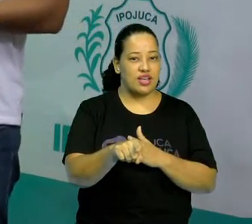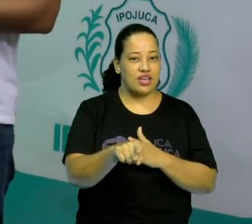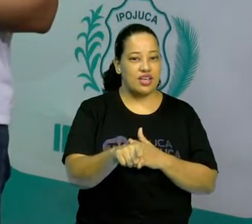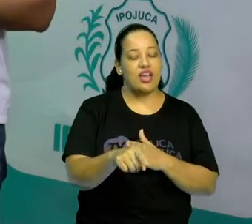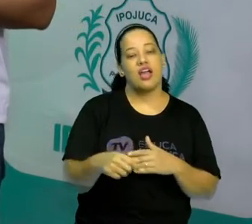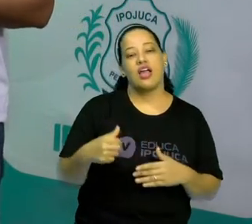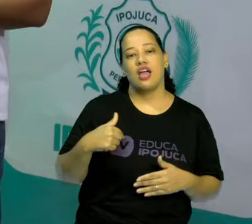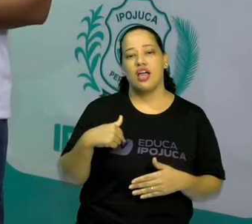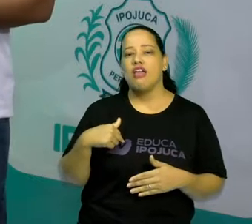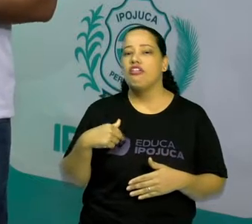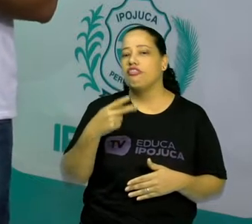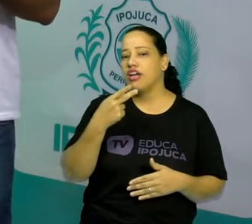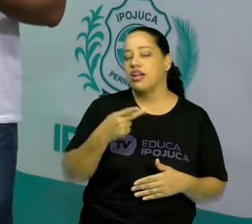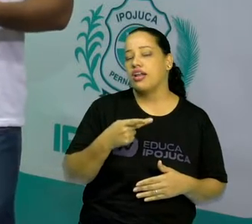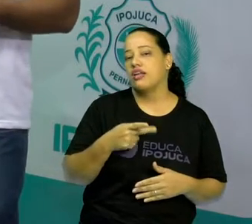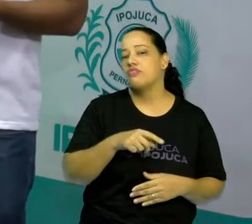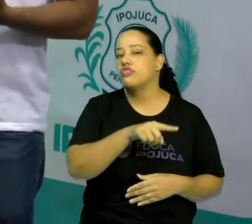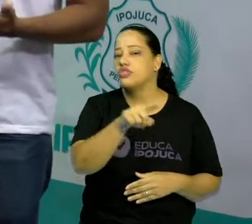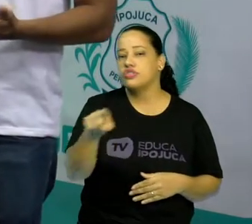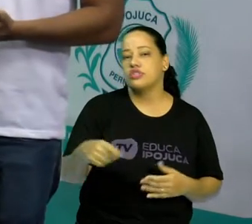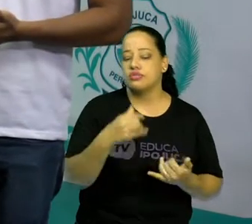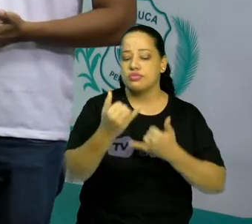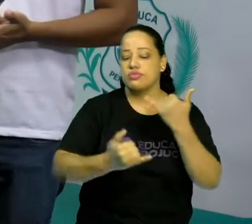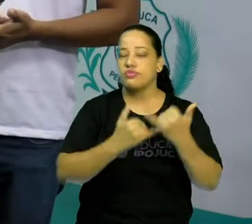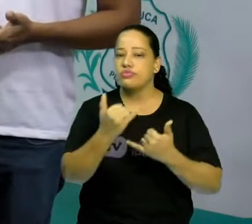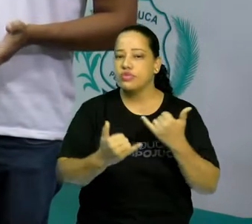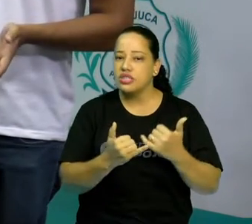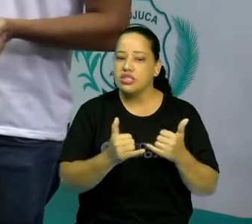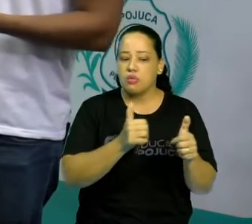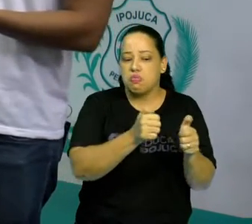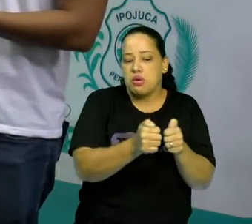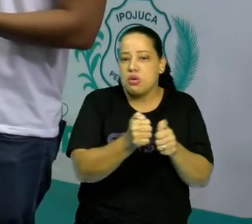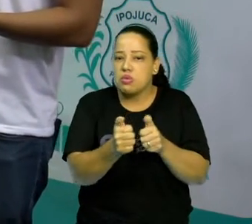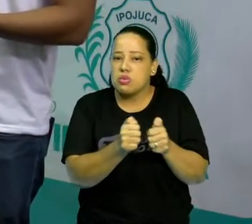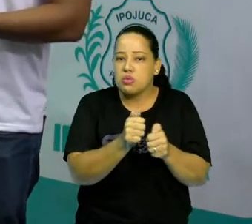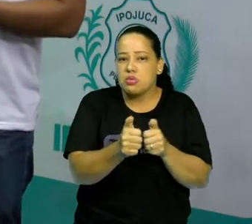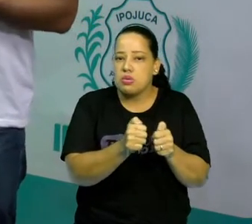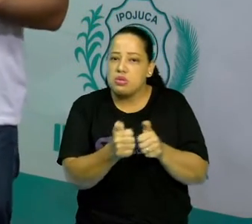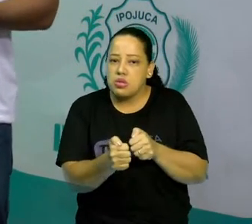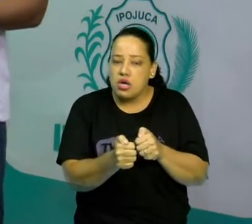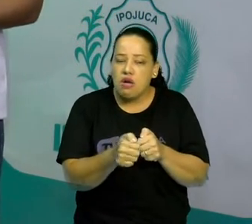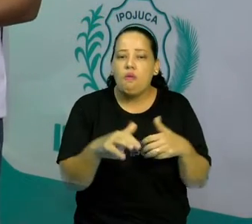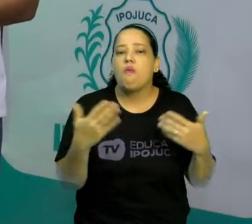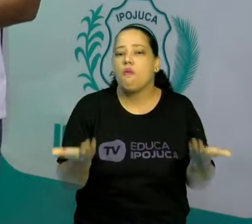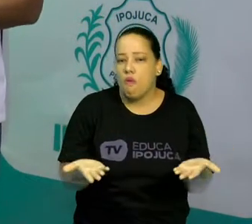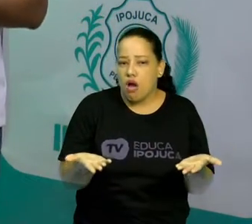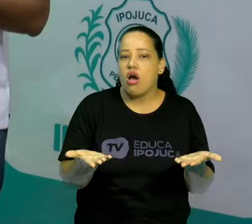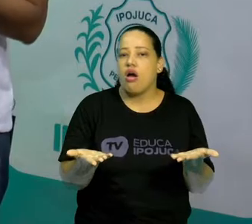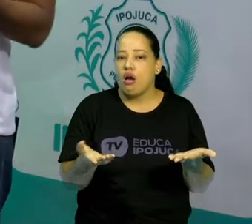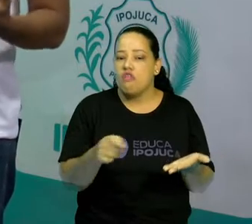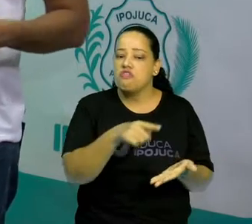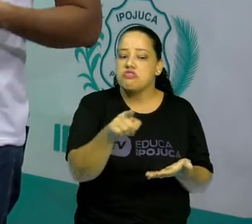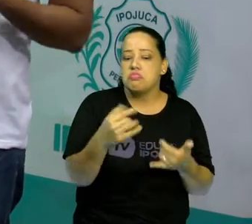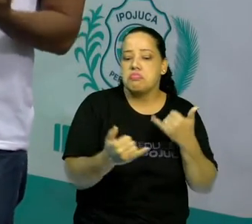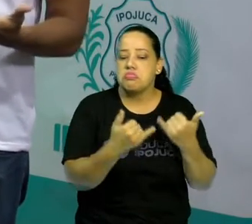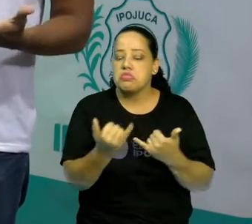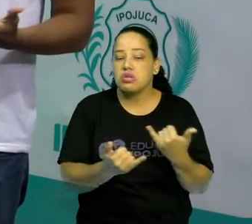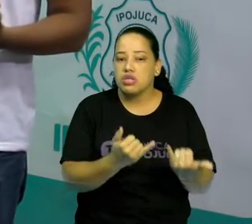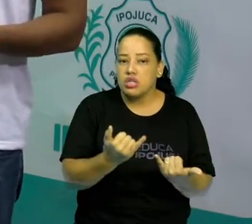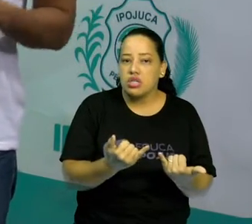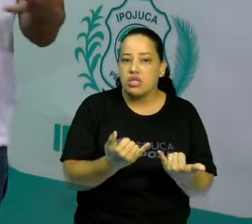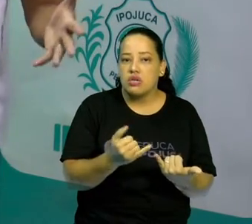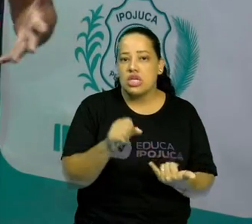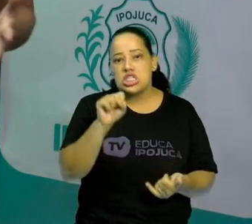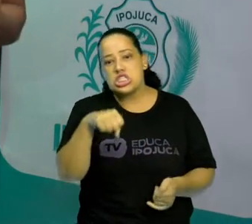perguntei se vocês brincam com algum tipo de jogo eletrônico. Se sim, qual jogo e se não, por quê?